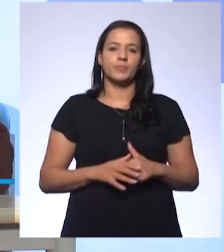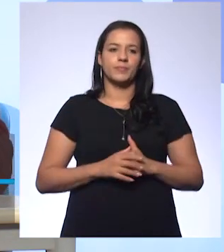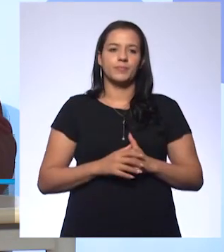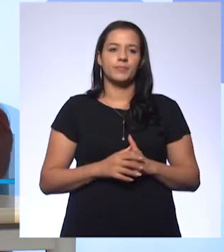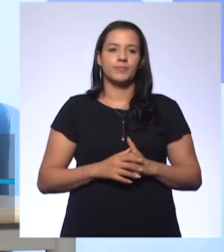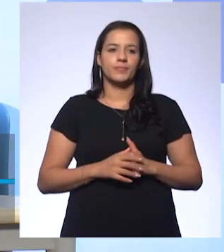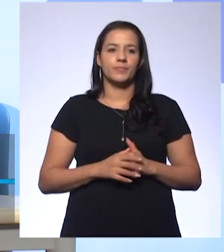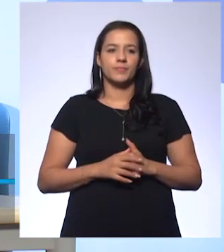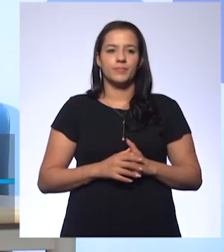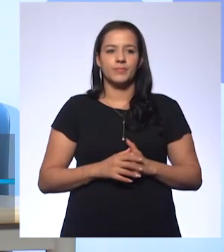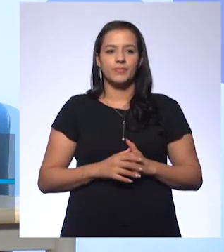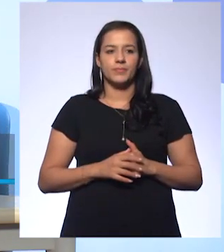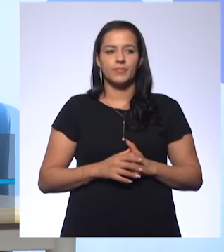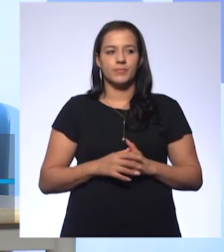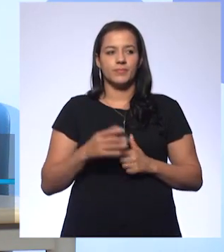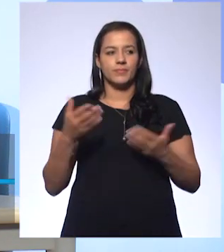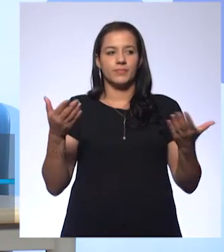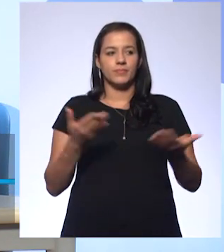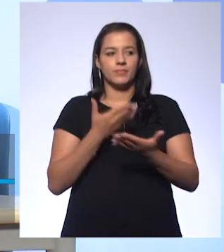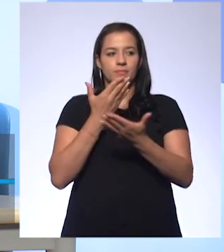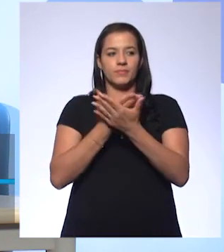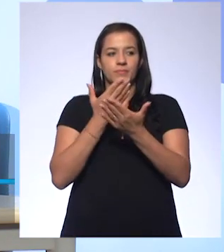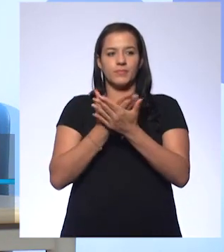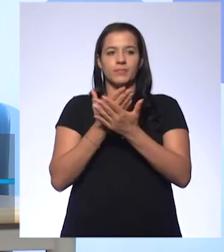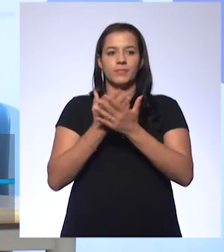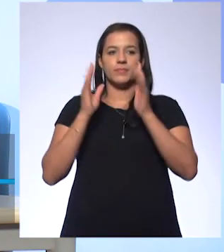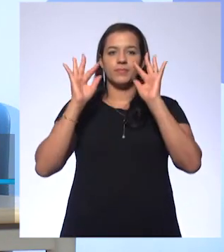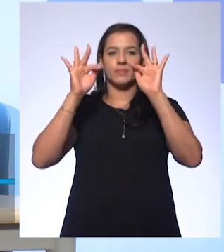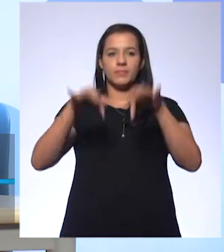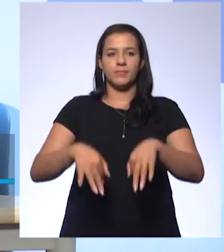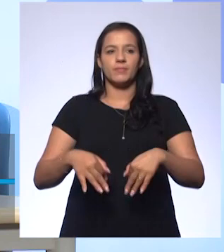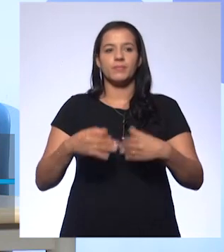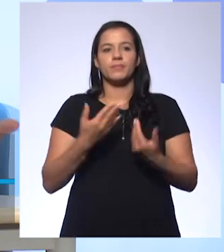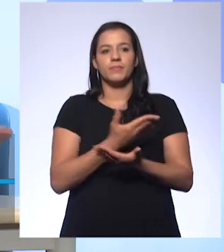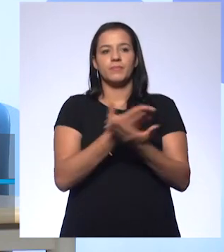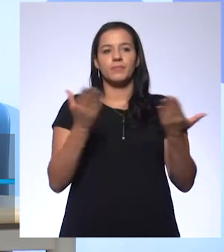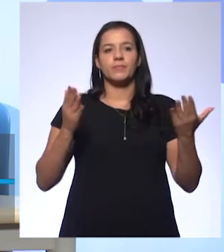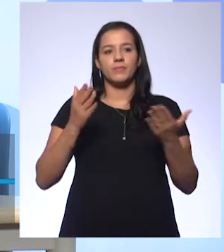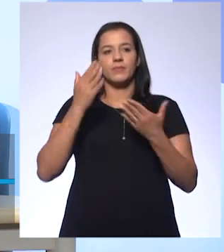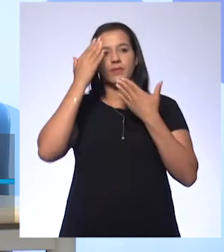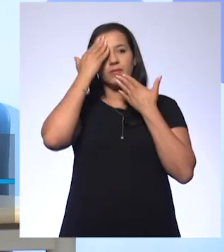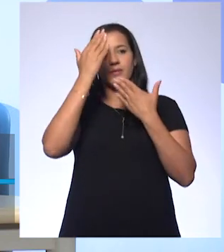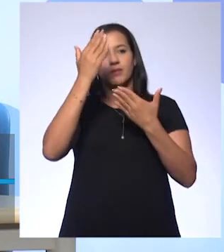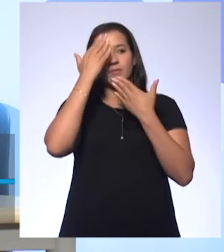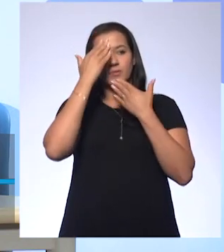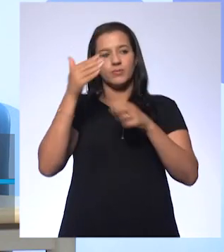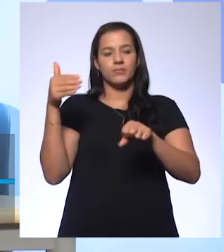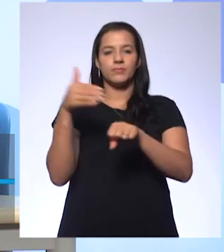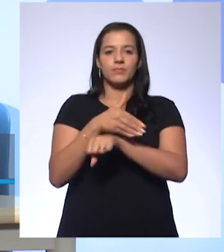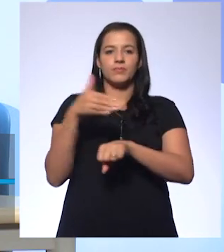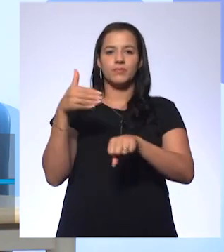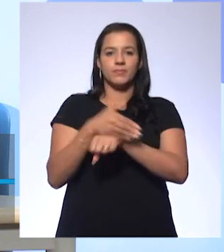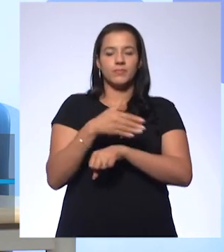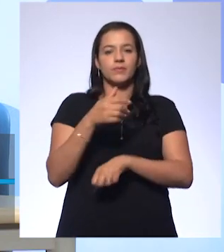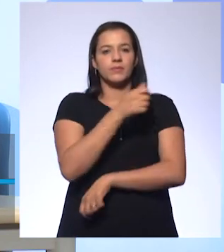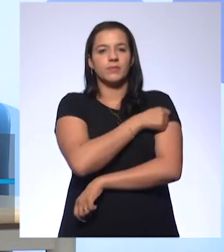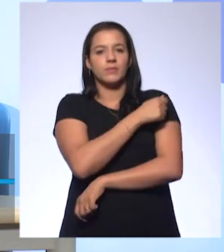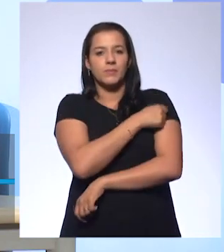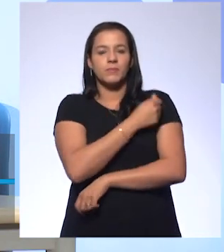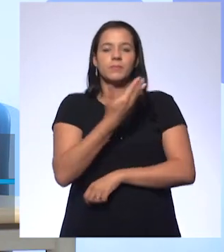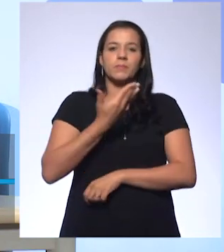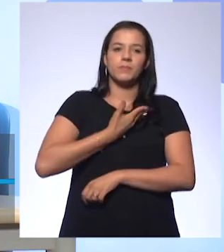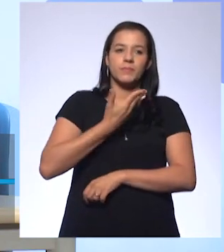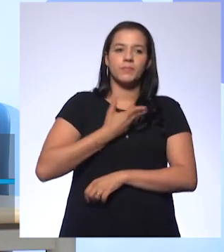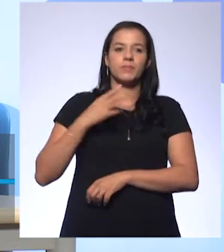Bom, agora nossa aula está chegando ao fim. Gostaria de agradecer muito a todos que participaram, todos os colegas professores,